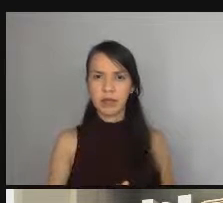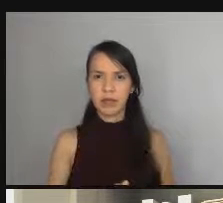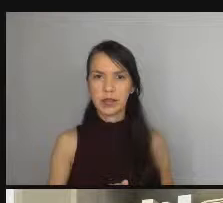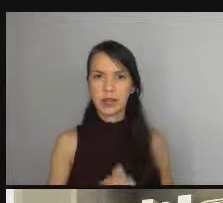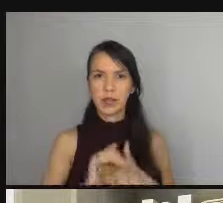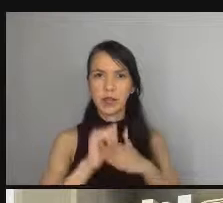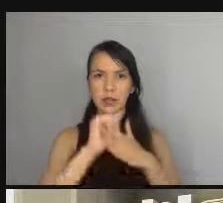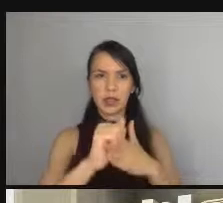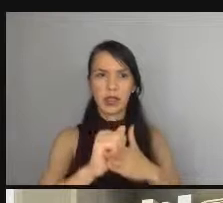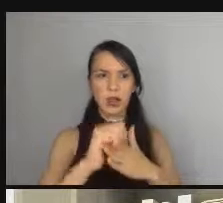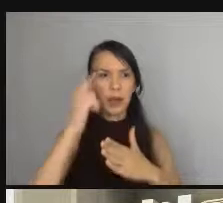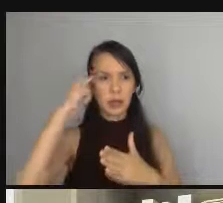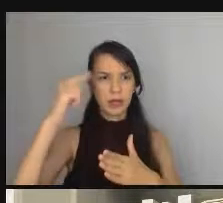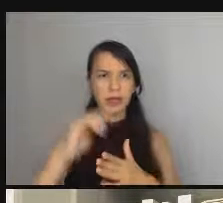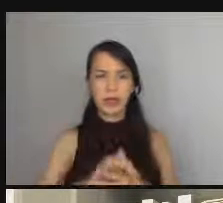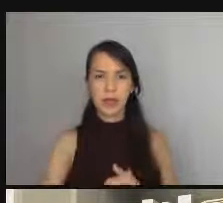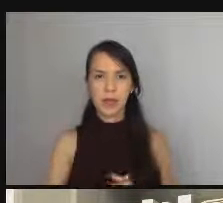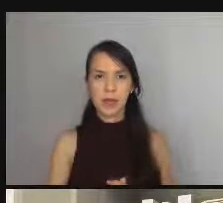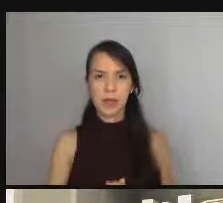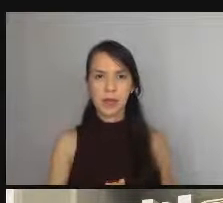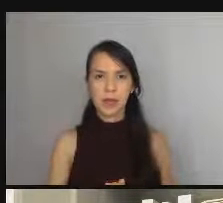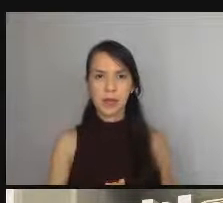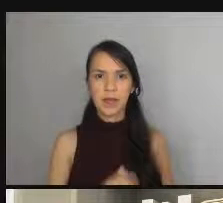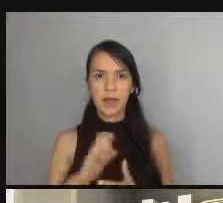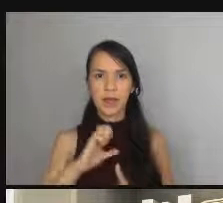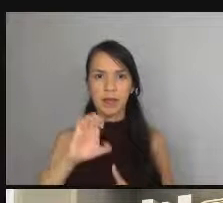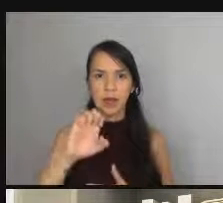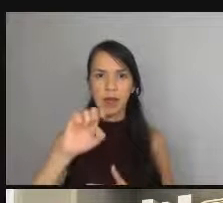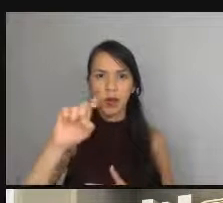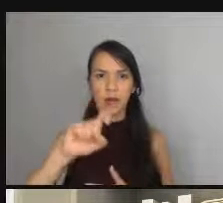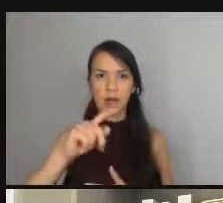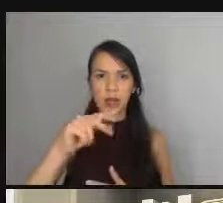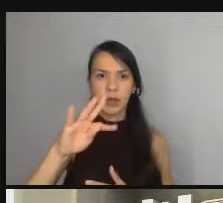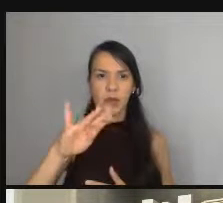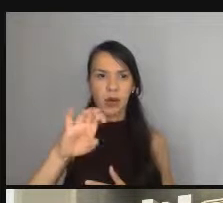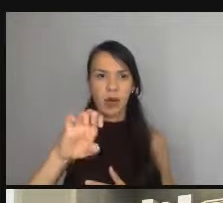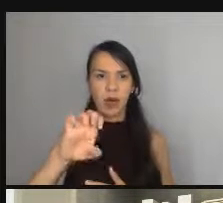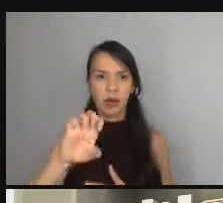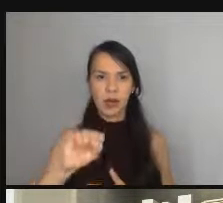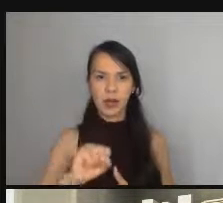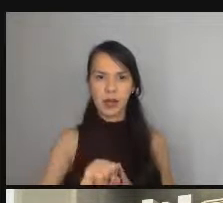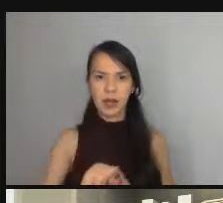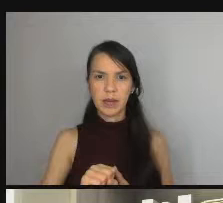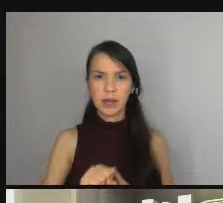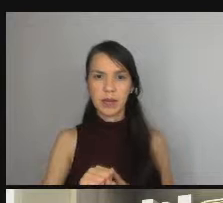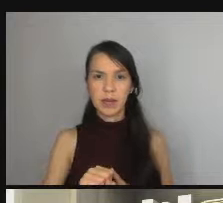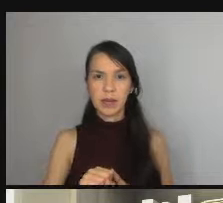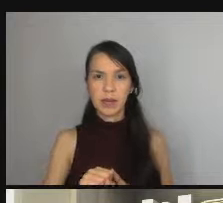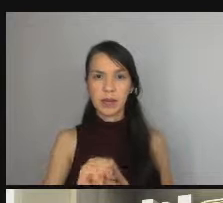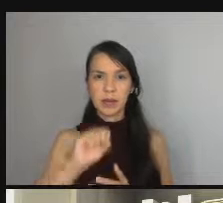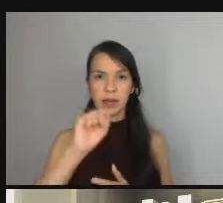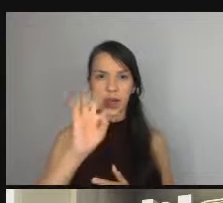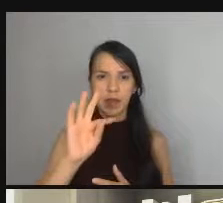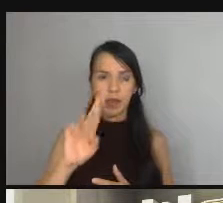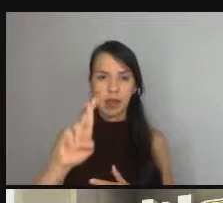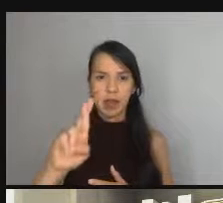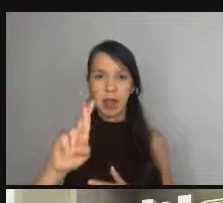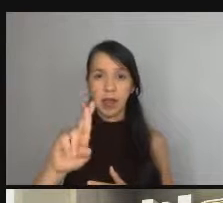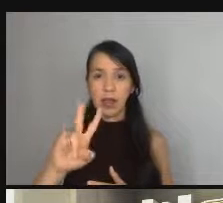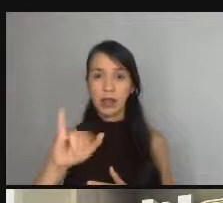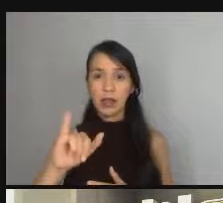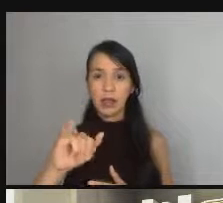lógica então a gente vai ter um expoente str e vai dar